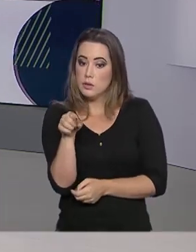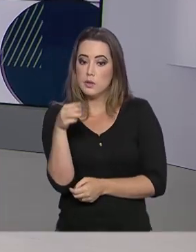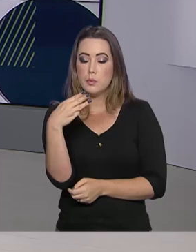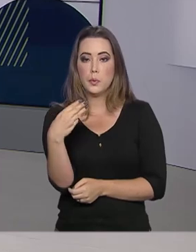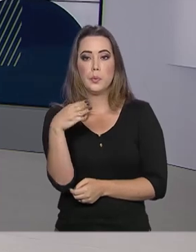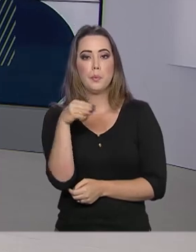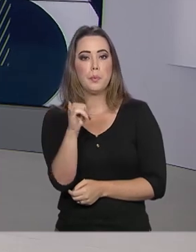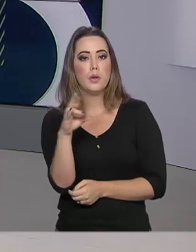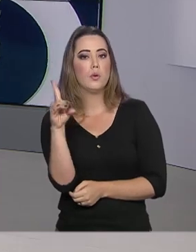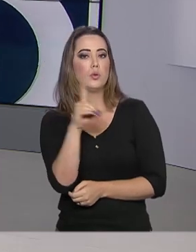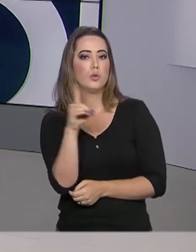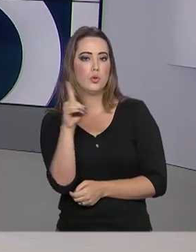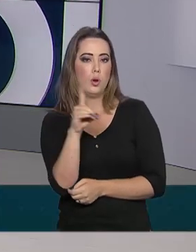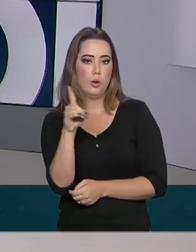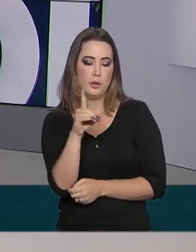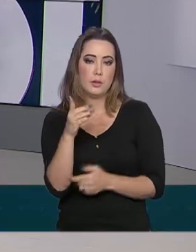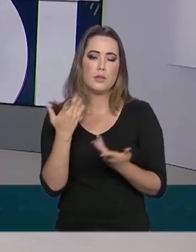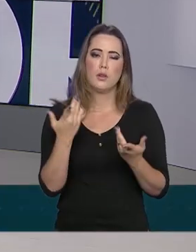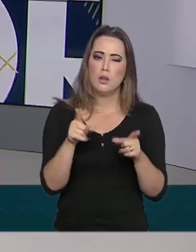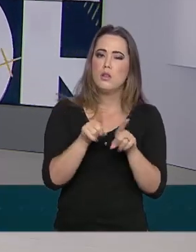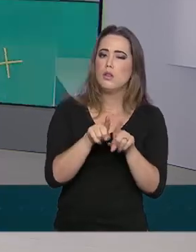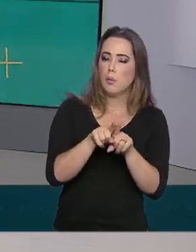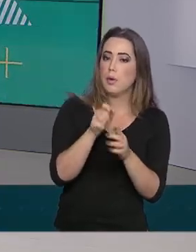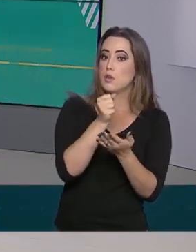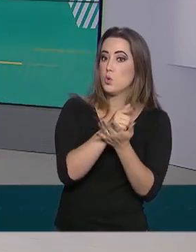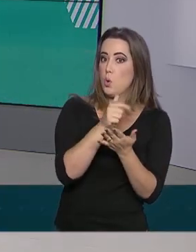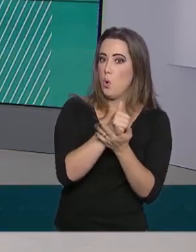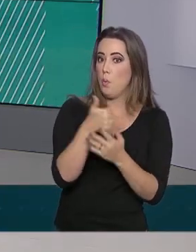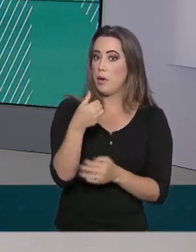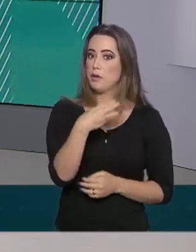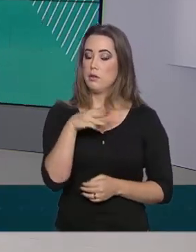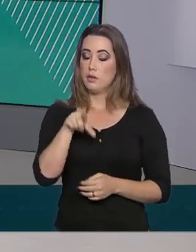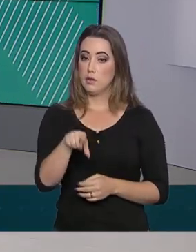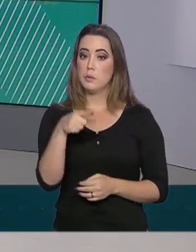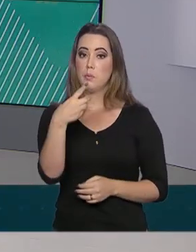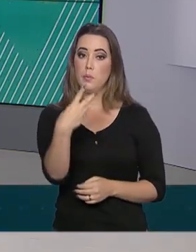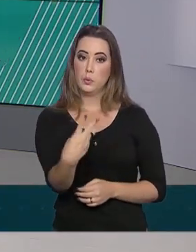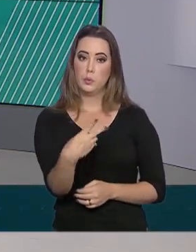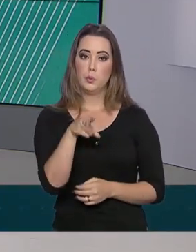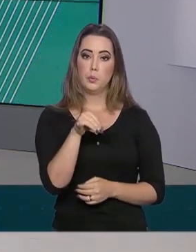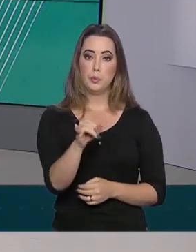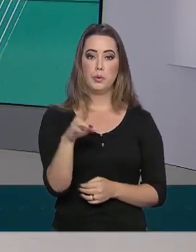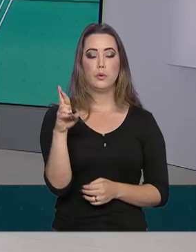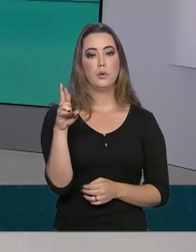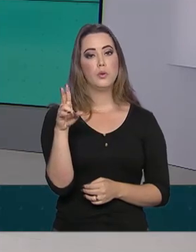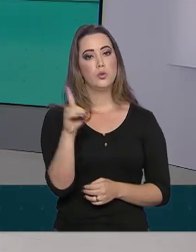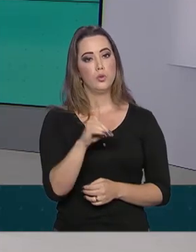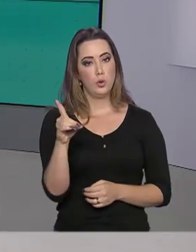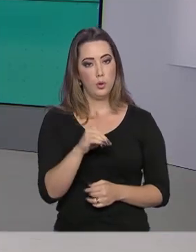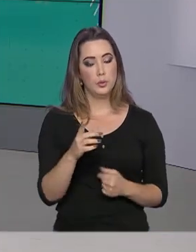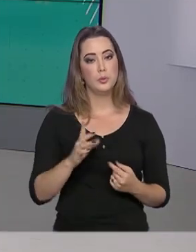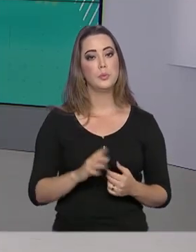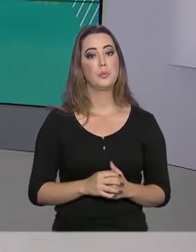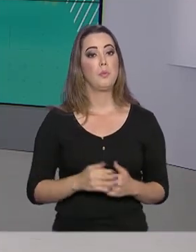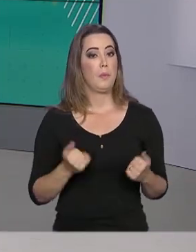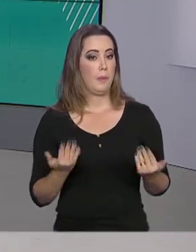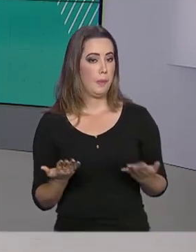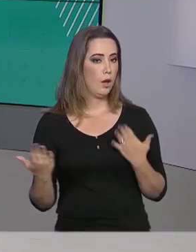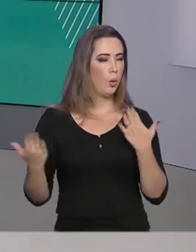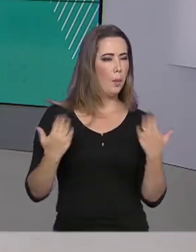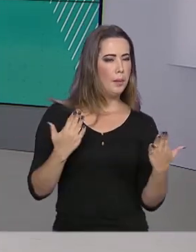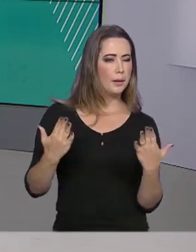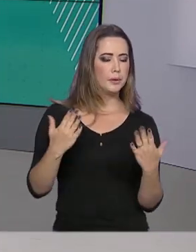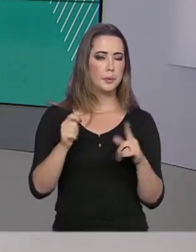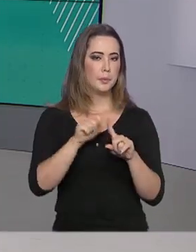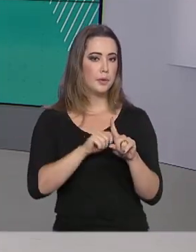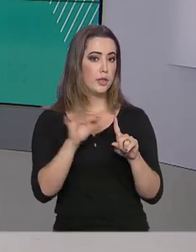bilhões de dólares no mês passado e as importações 13,2 bilhões, segundo o Ministério da Economia. E na comparação